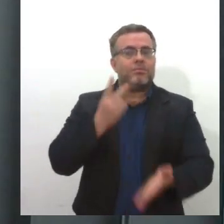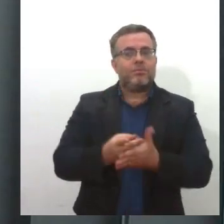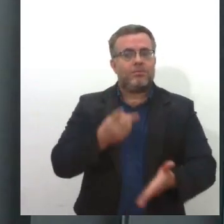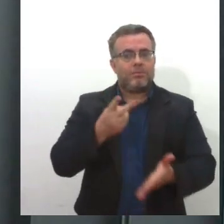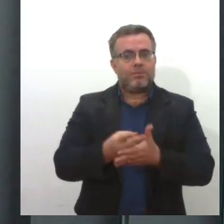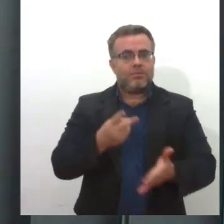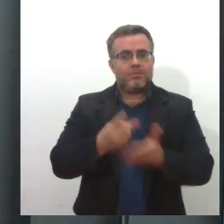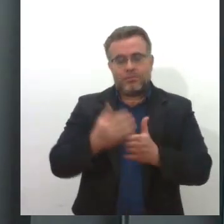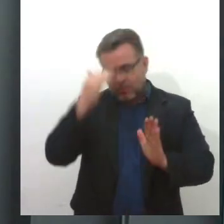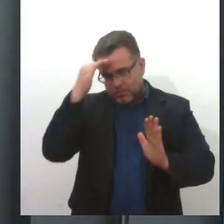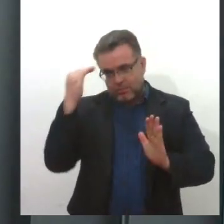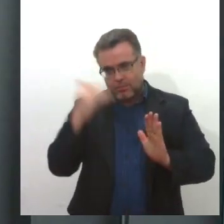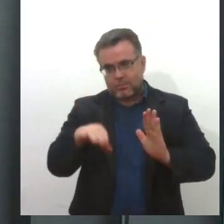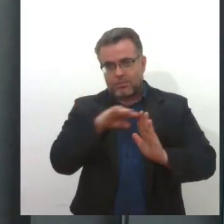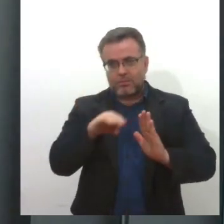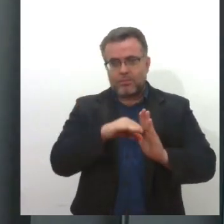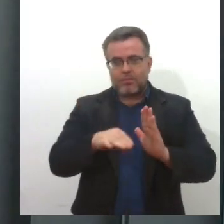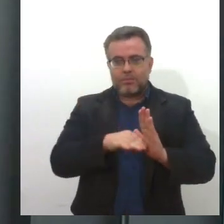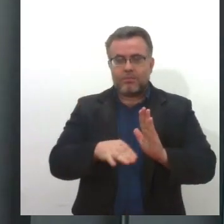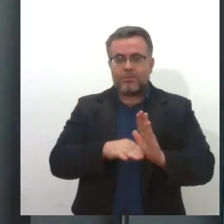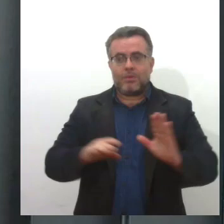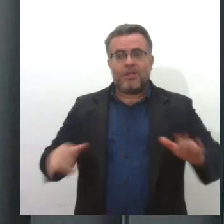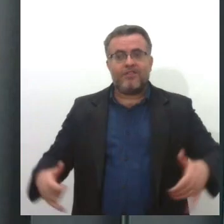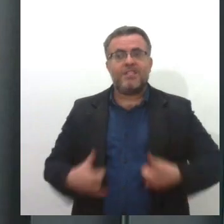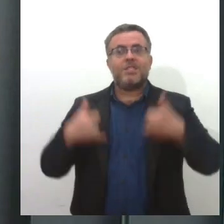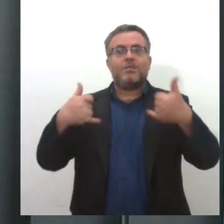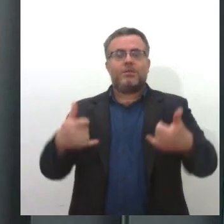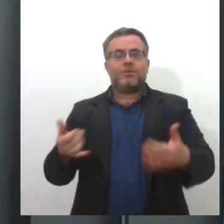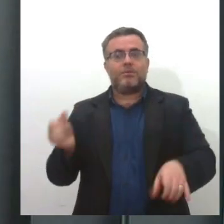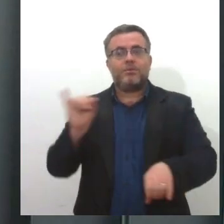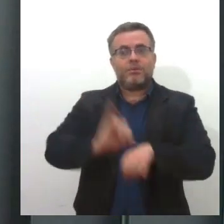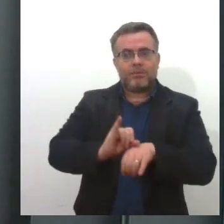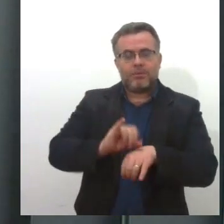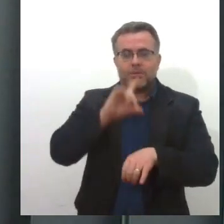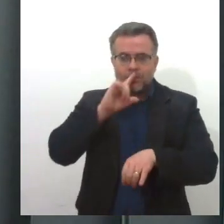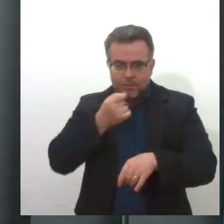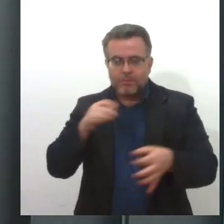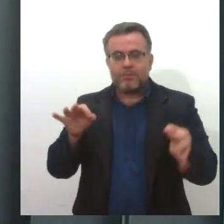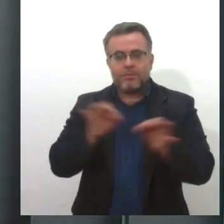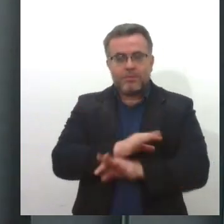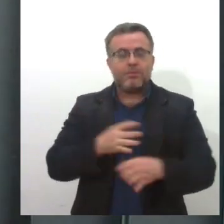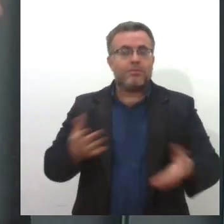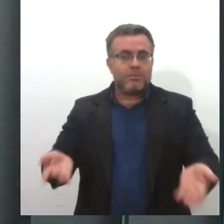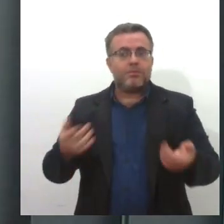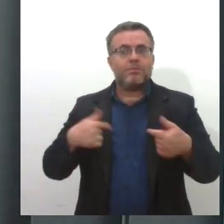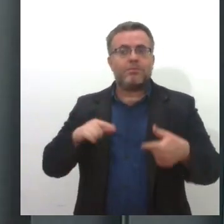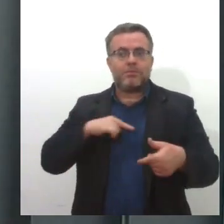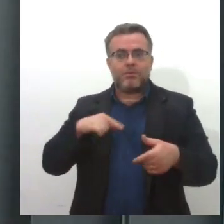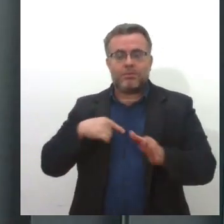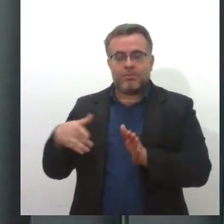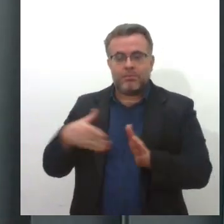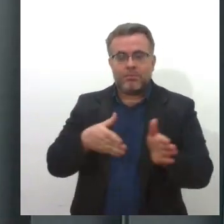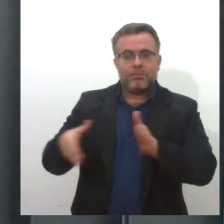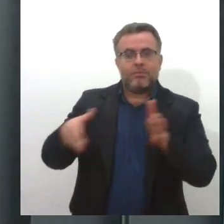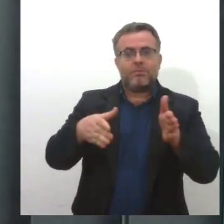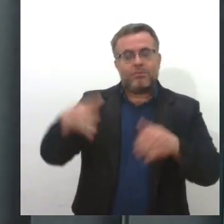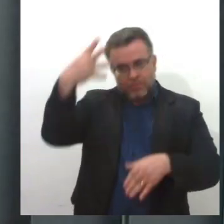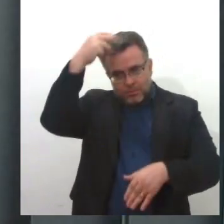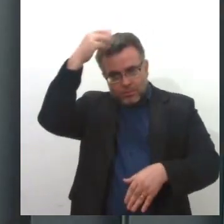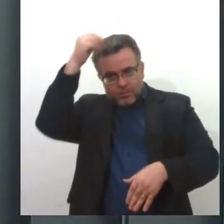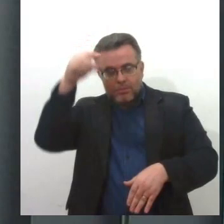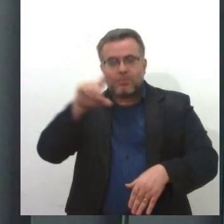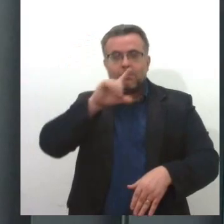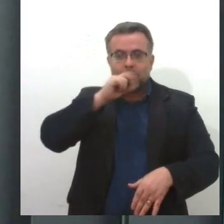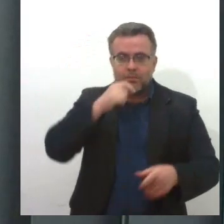comemorativa pelo aniversário da capital, a prova que segue o tradicional trajeto entre São Cristóvão e Aracaju ficou